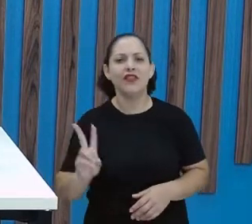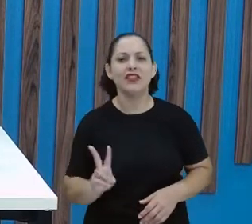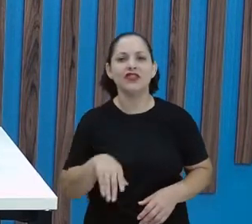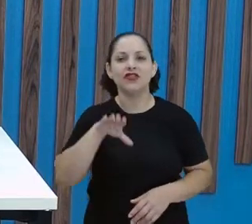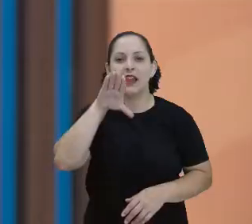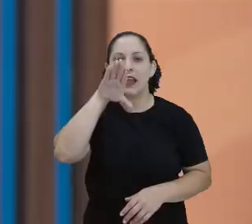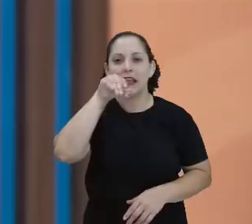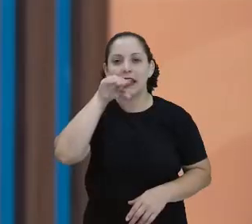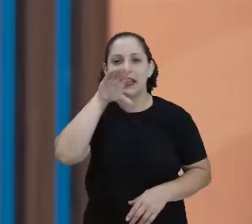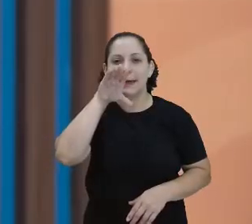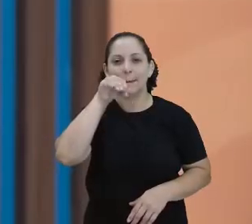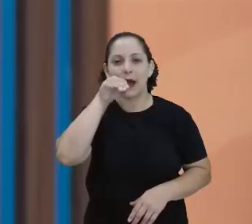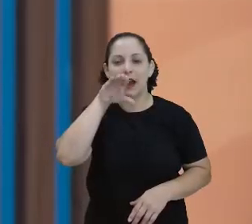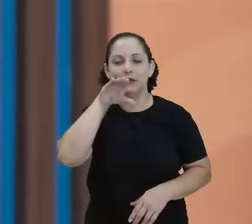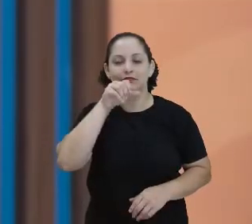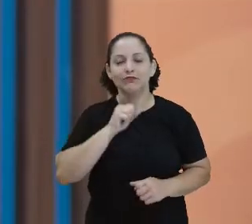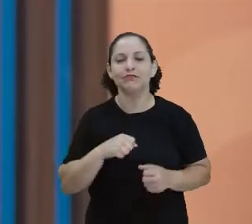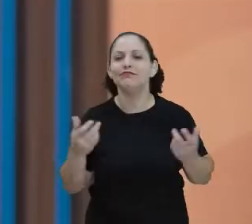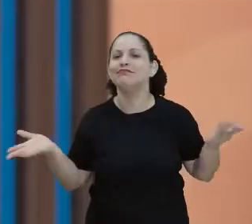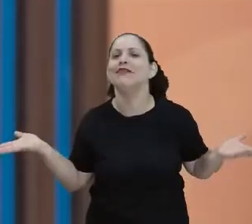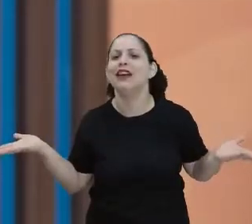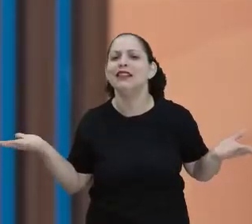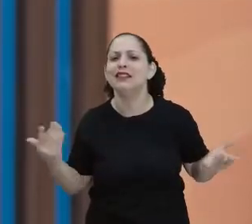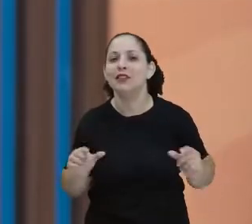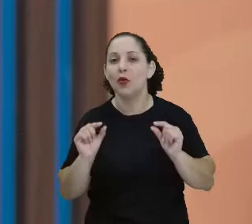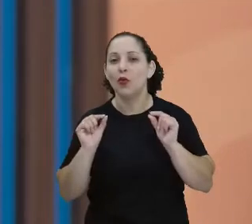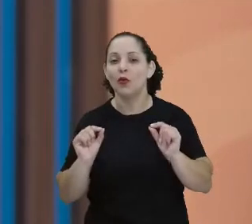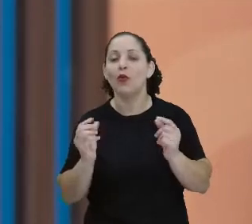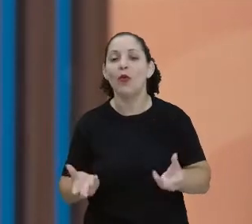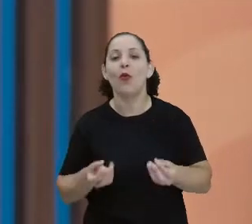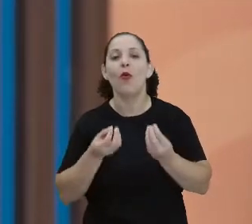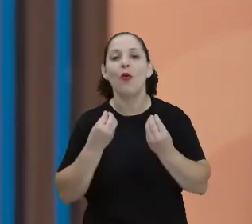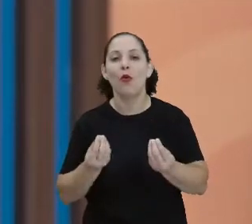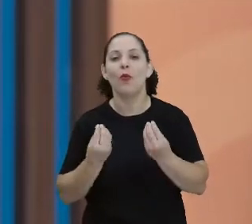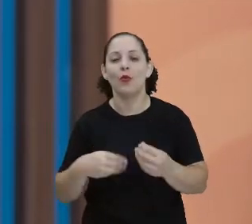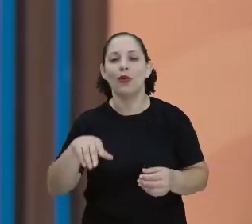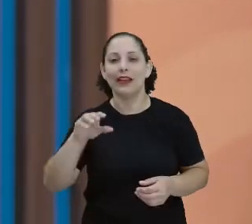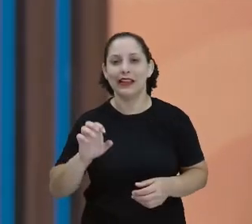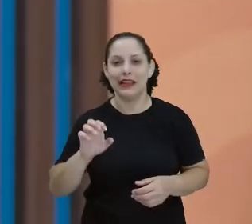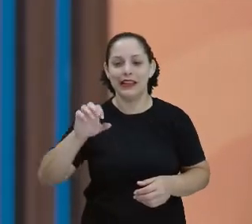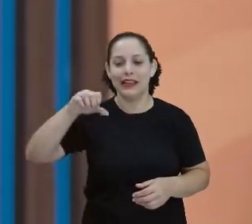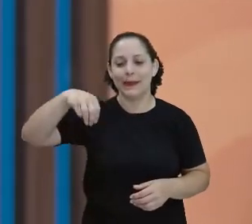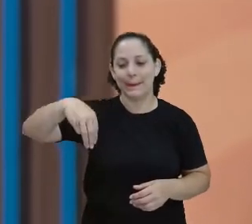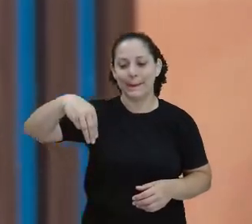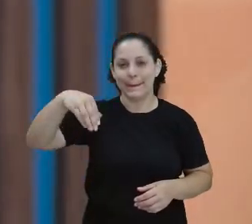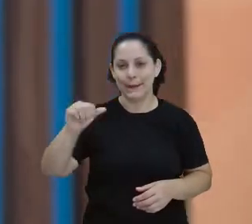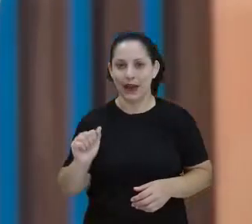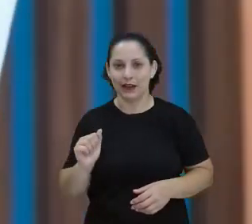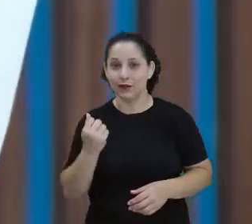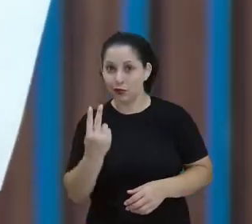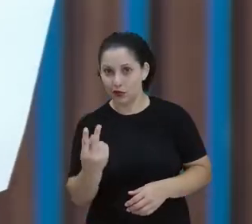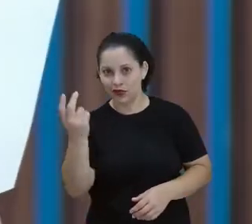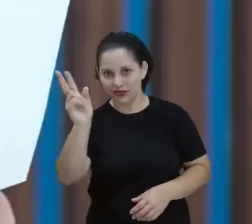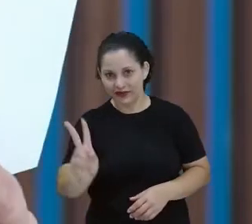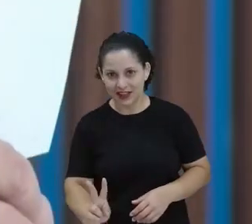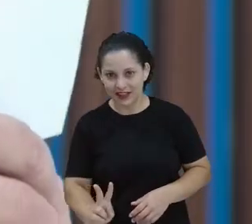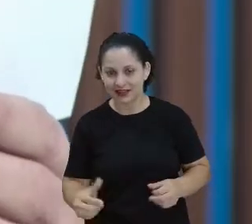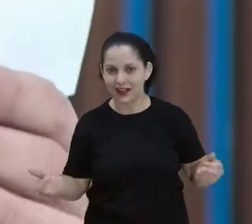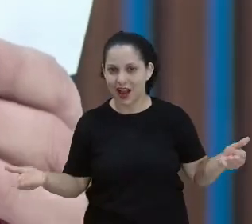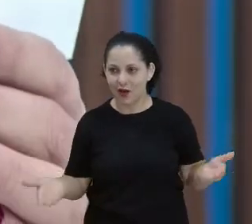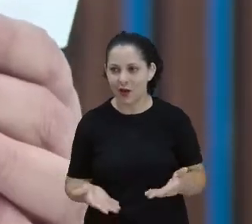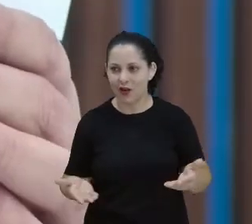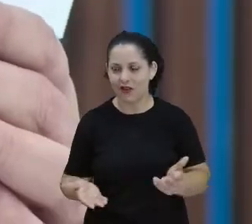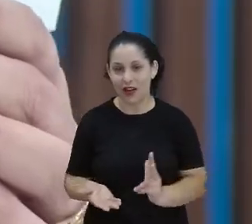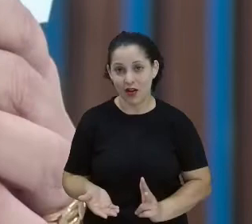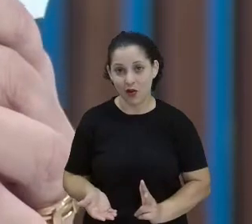em ma? E aí? Ó. Em. Ma. Duas vezes. Eu vou cortar